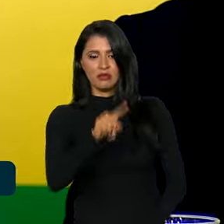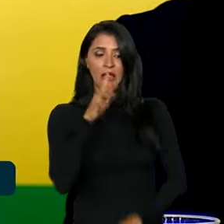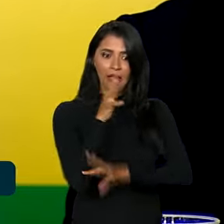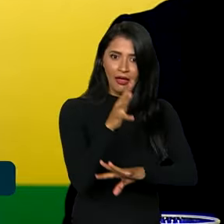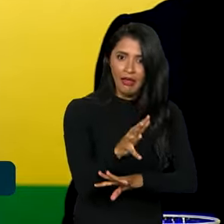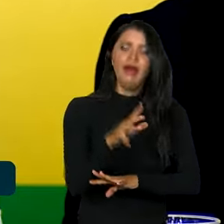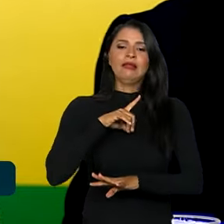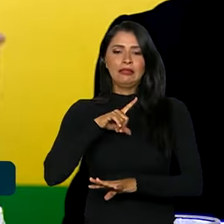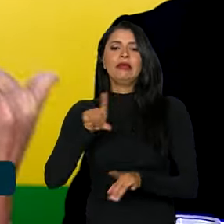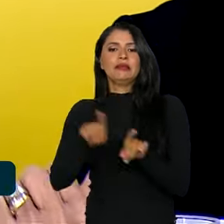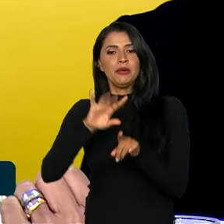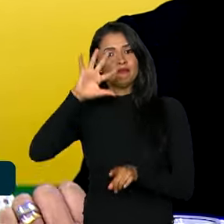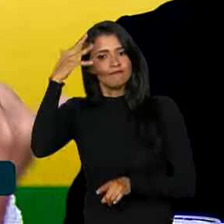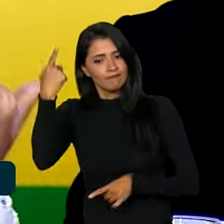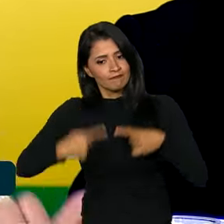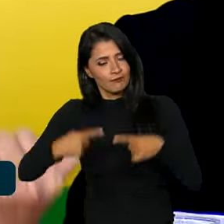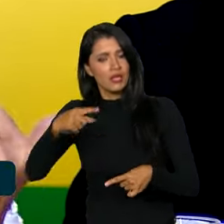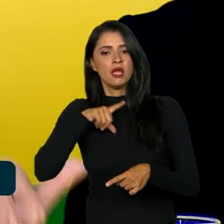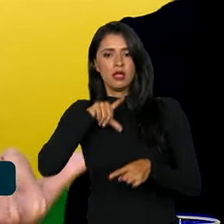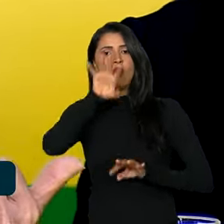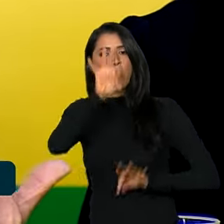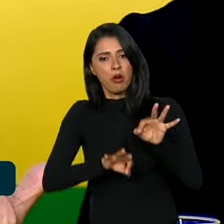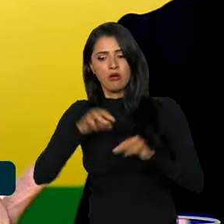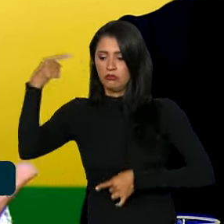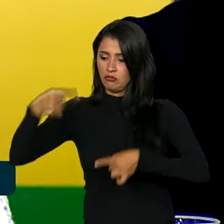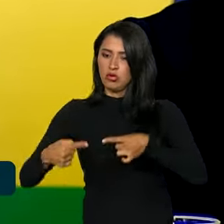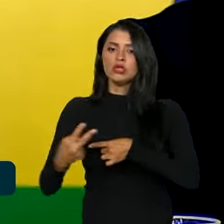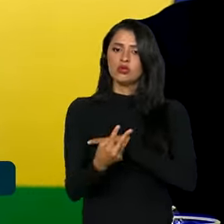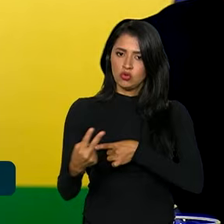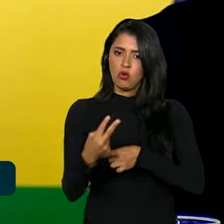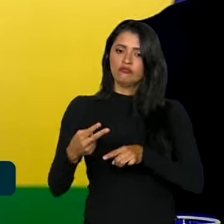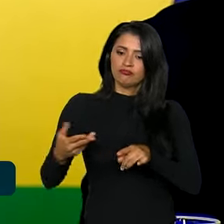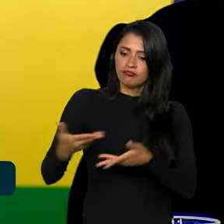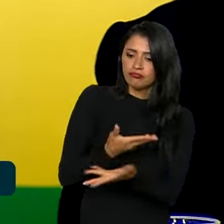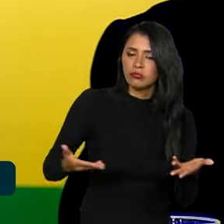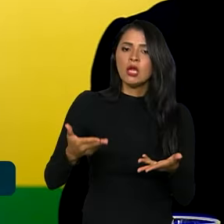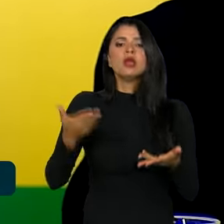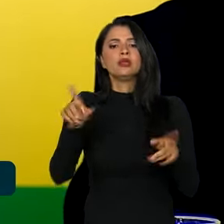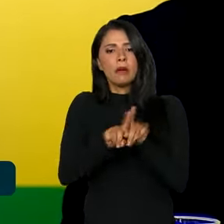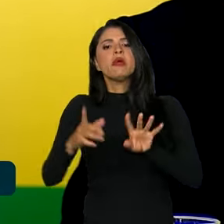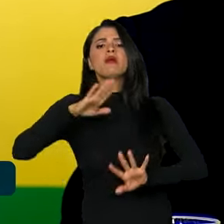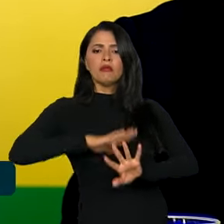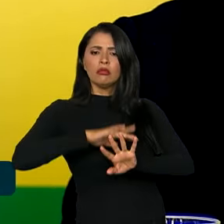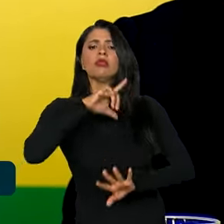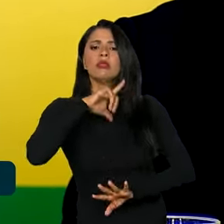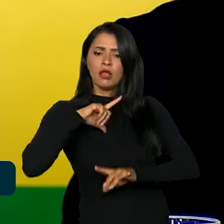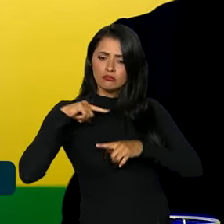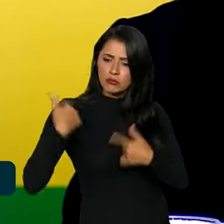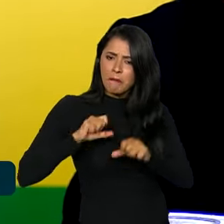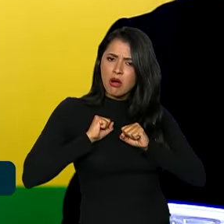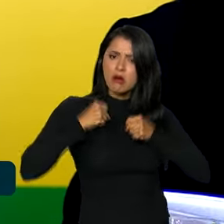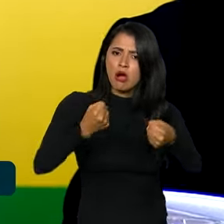Por trás disso tem a decisão política de que o plano e a política é transversal. E por trás disso tem uma ação